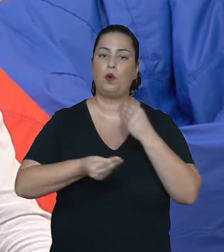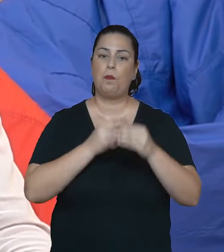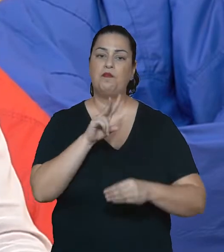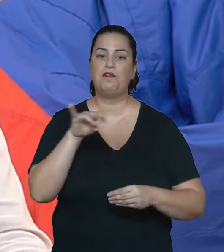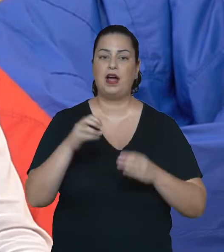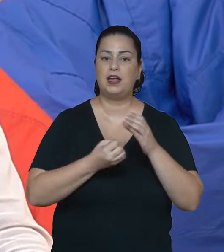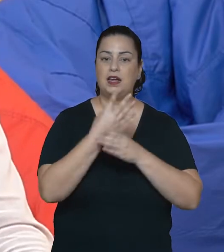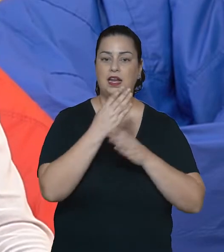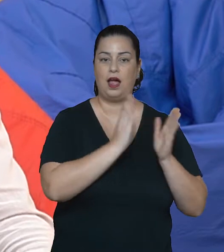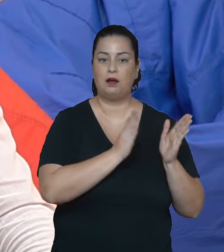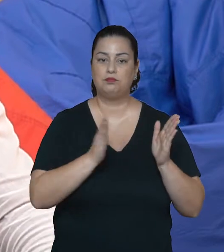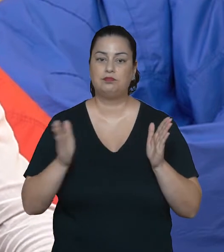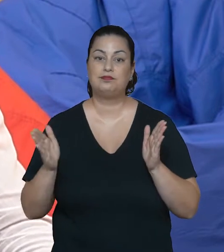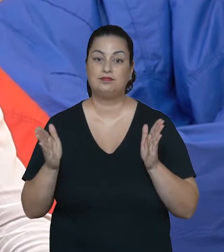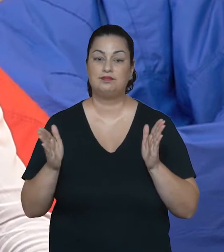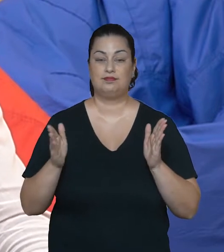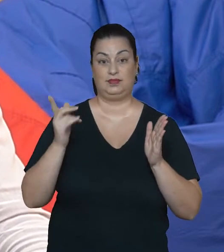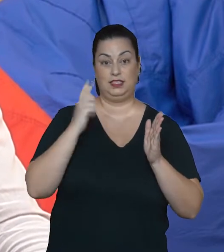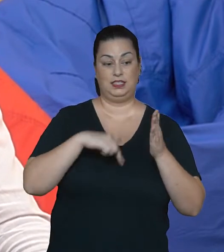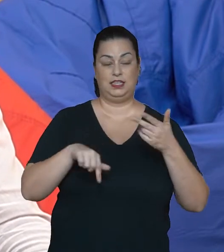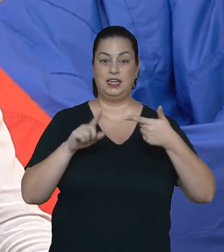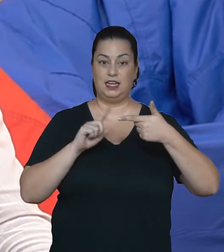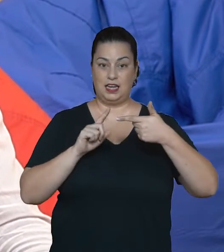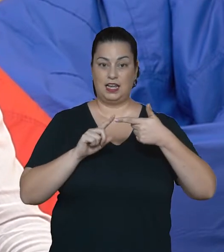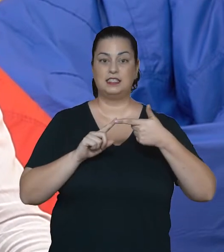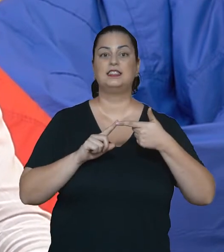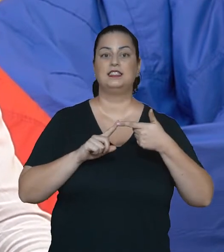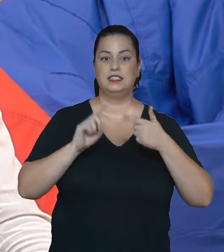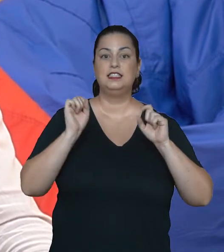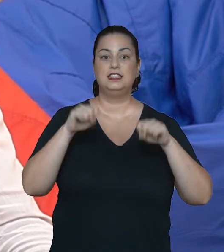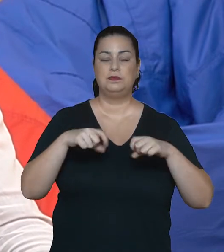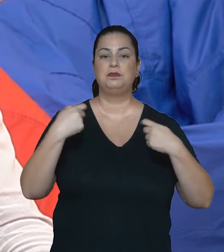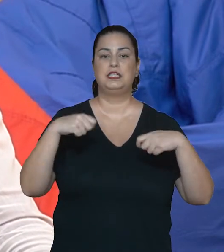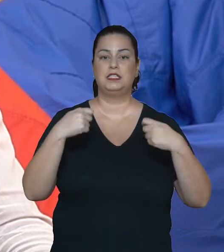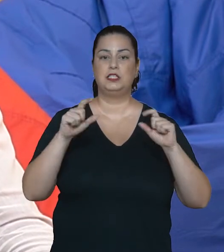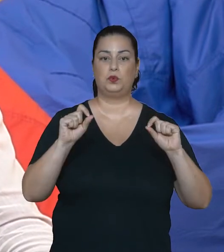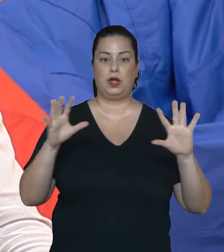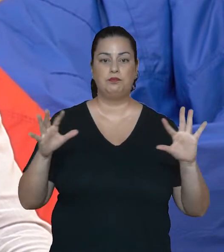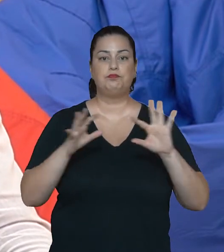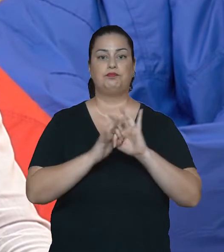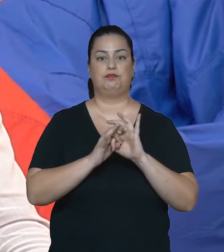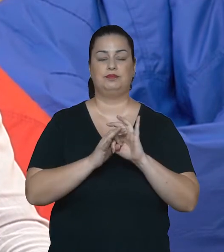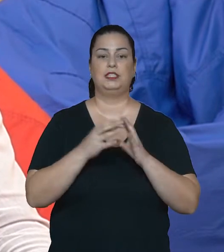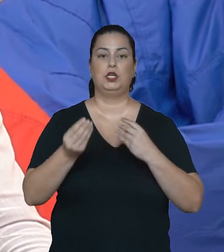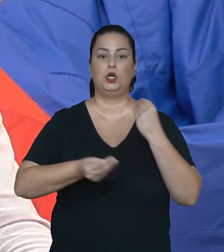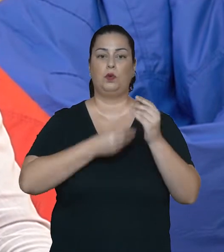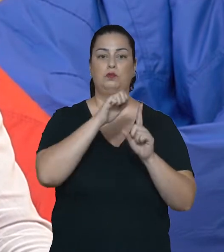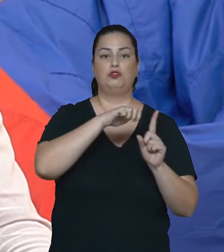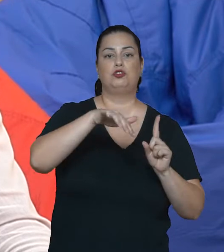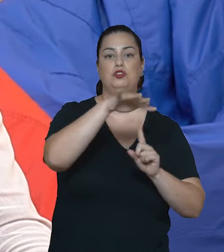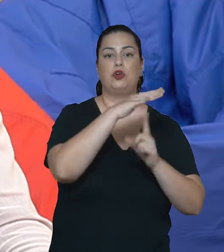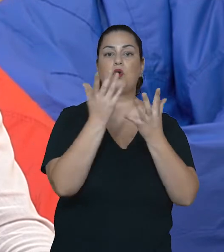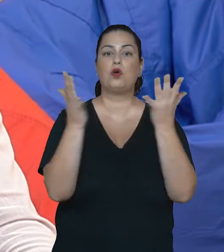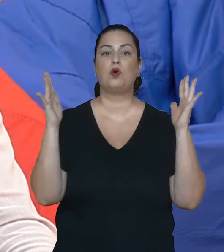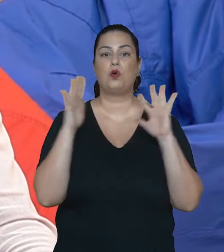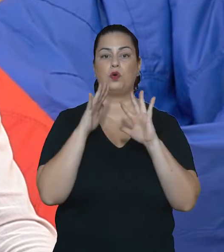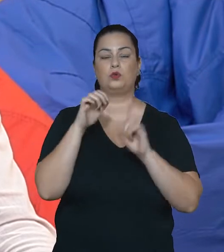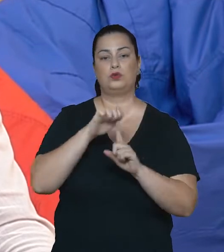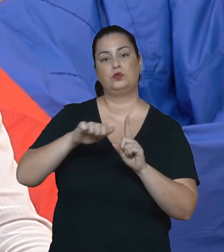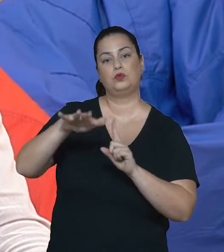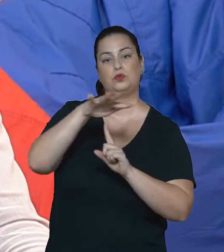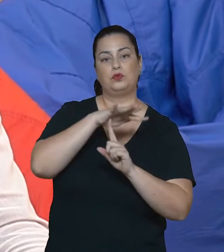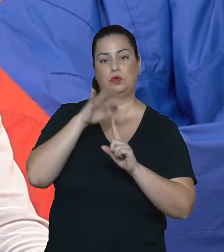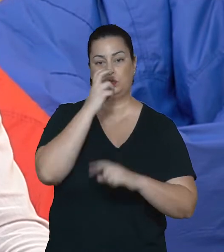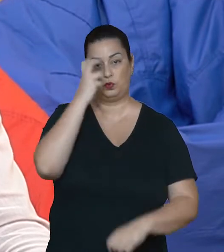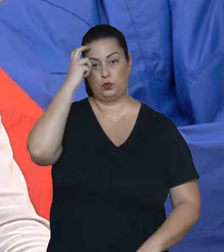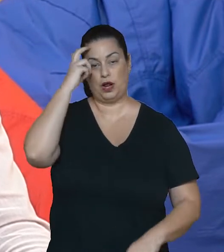processos a serem utilizados. E nesta fase, deve estar também em sintonia com as questões socioambientais,